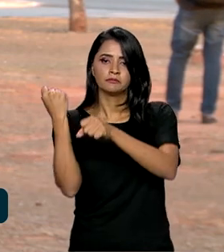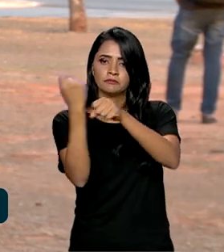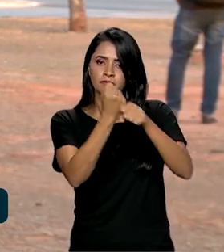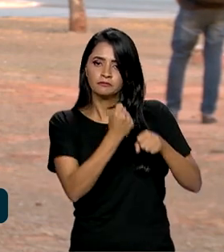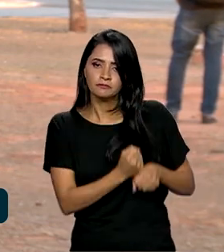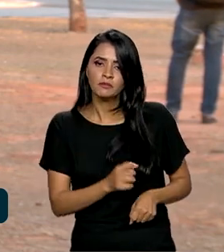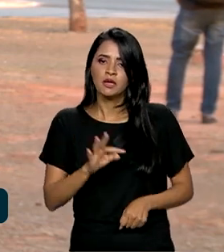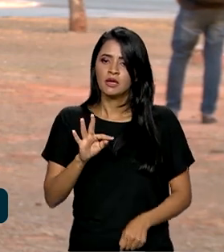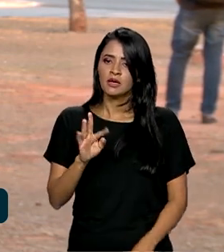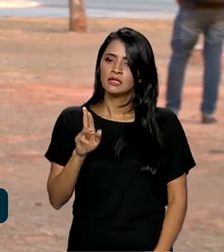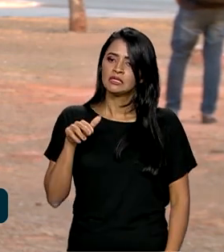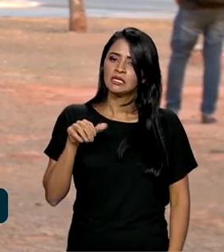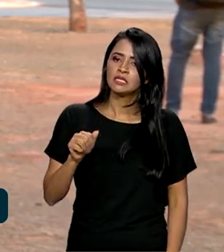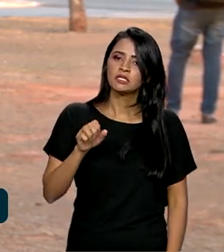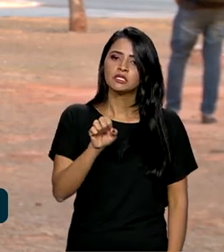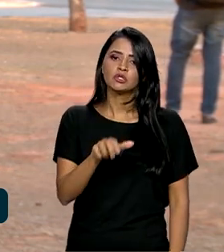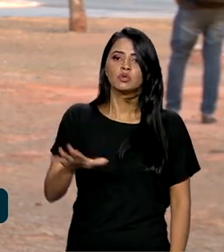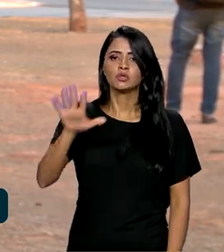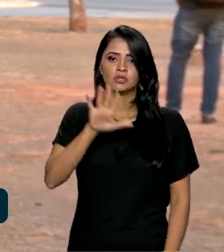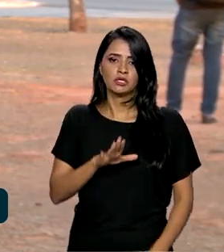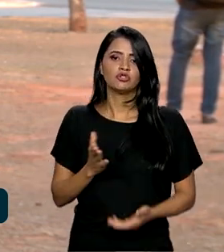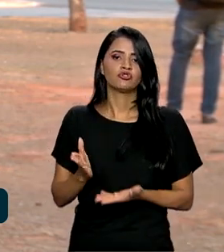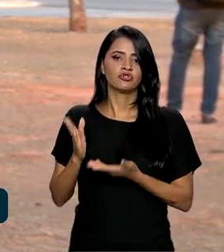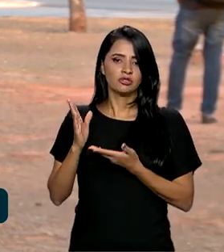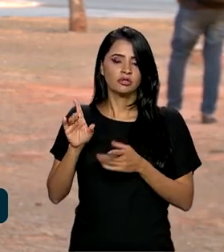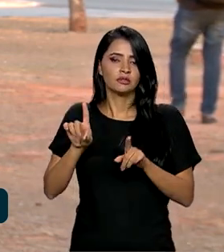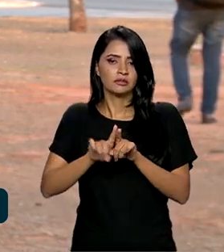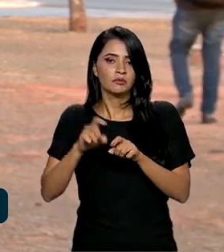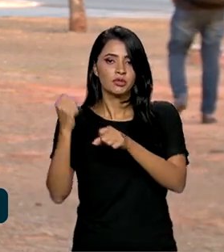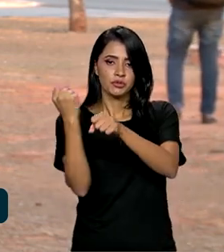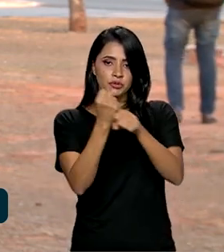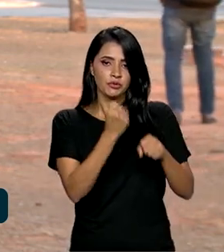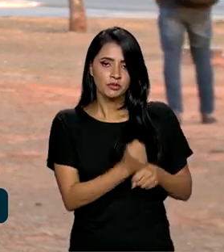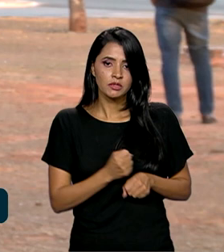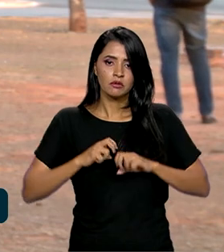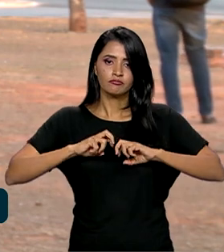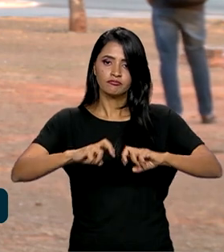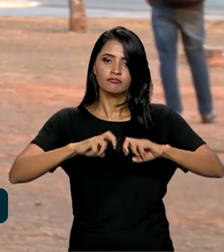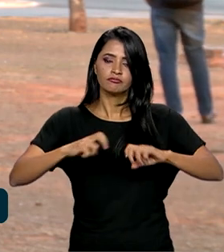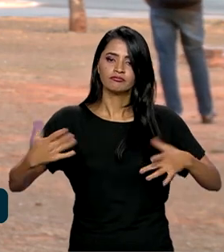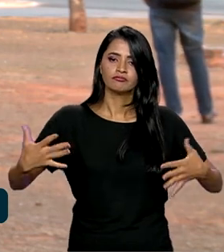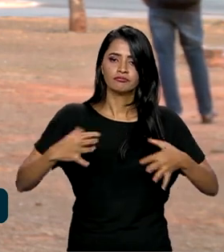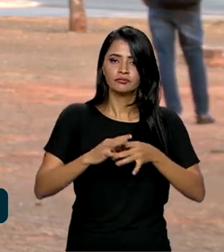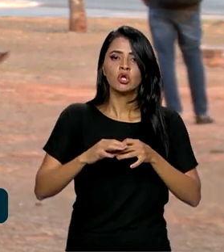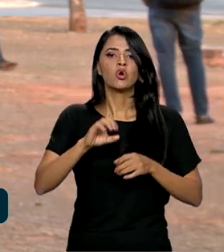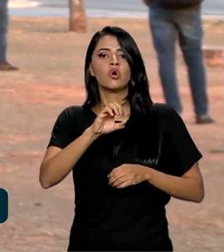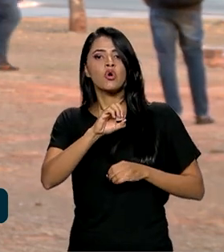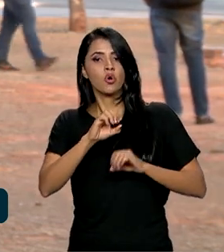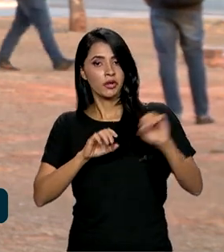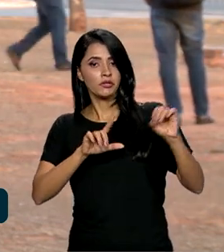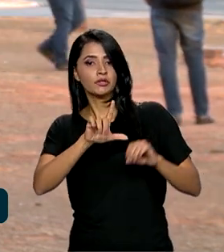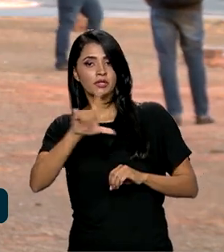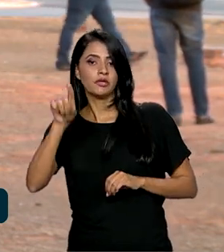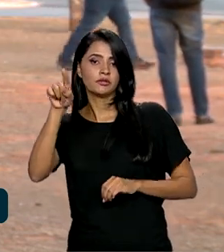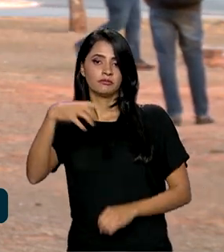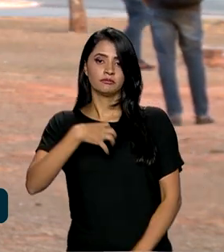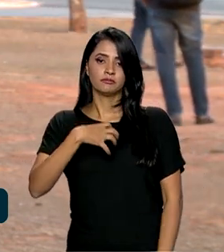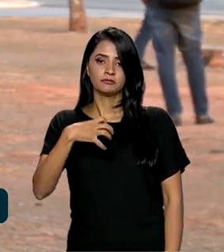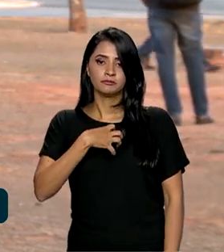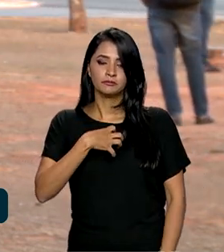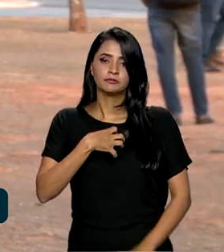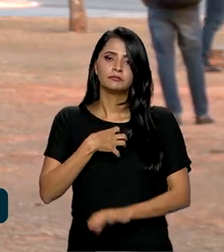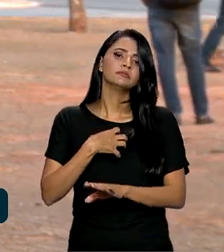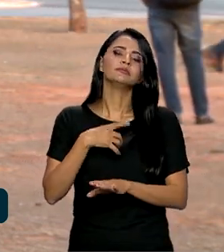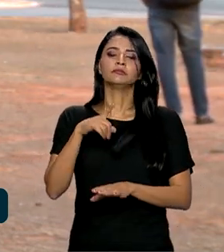Transnordestina, no trecho Salgueiro Swap, e a construção da Ferrovia de Integração Oeste-Leste, na Bahia. Há